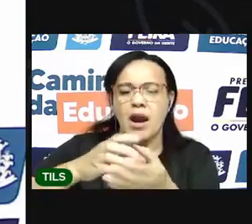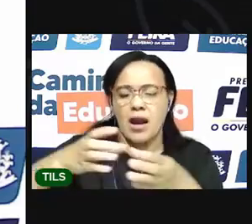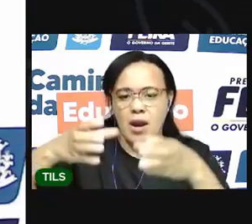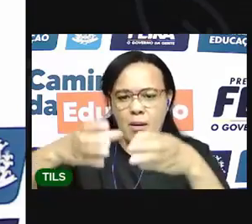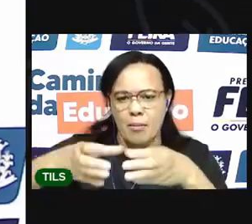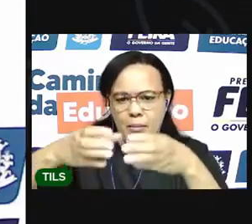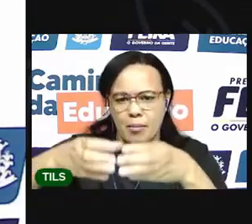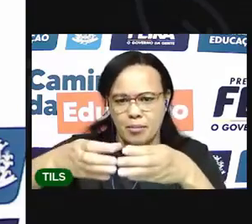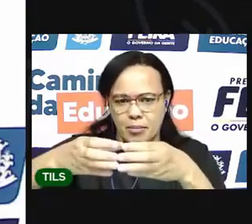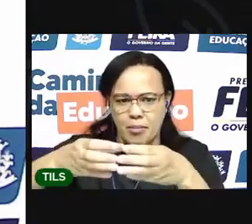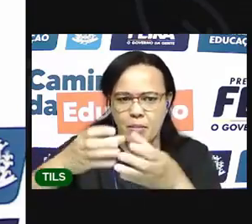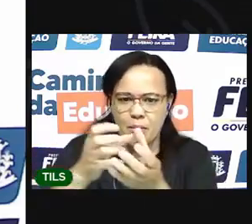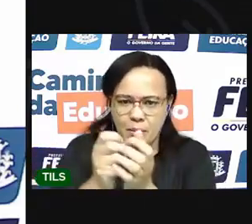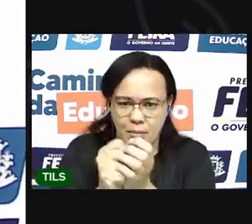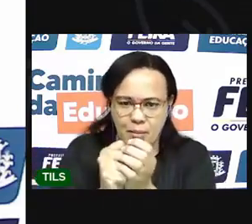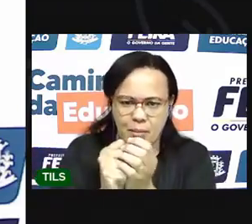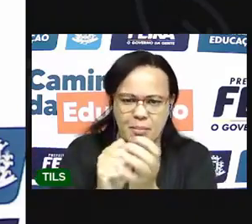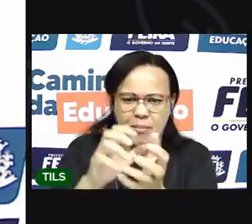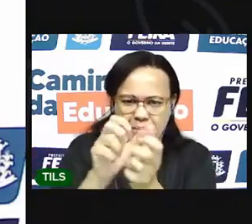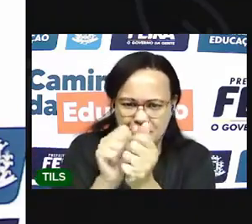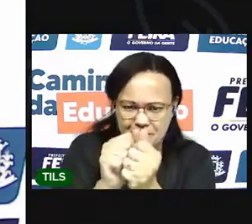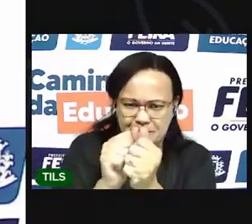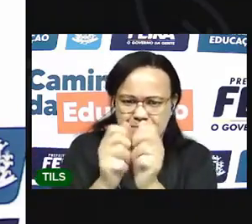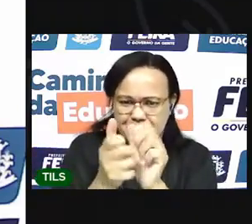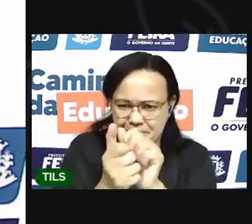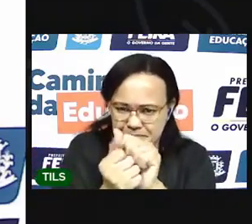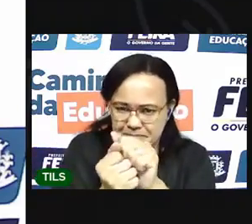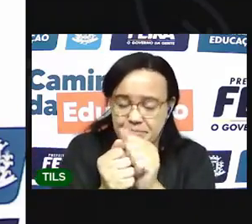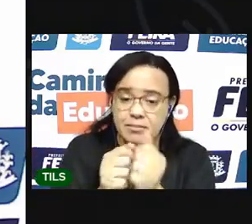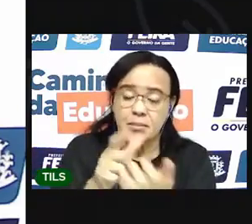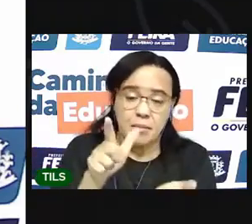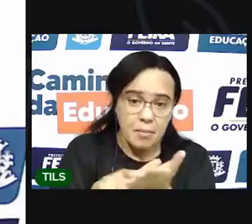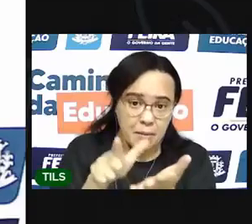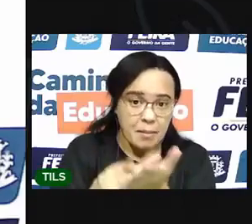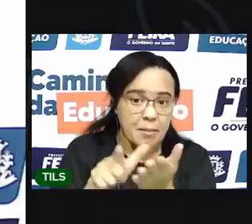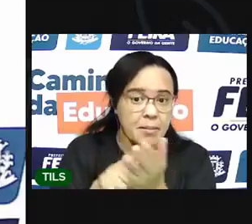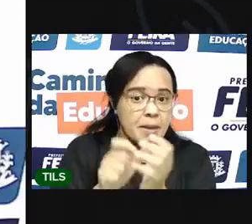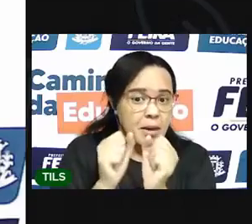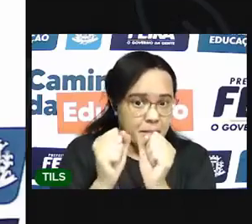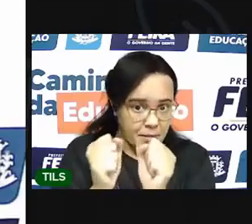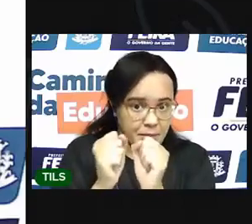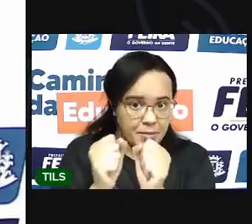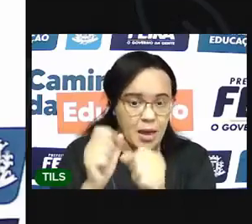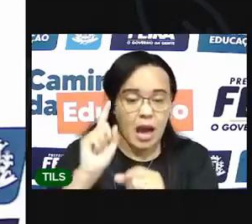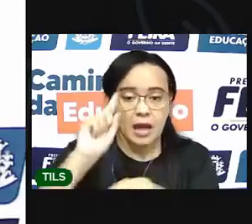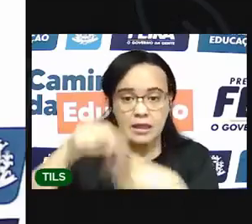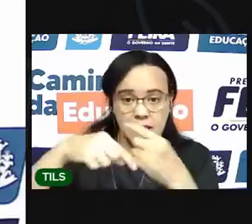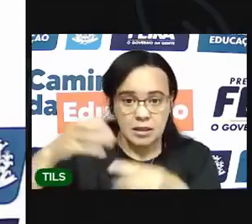ó, bem amassada, vou colocar dentro da sacola.